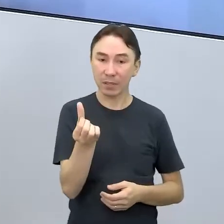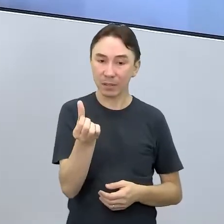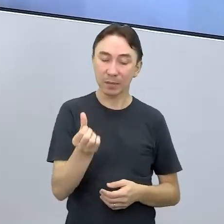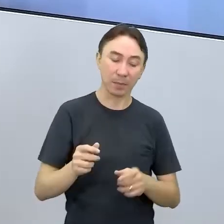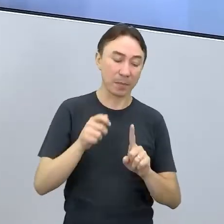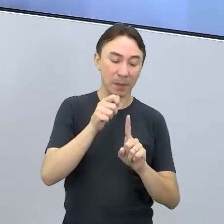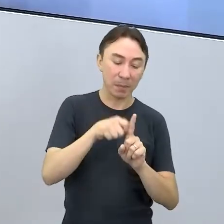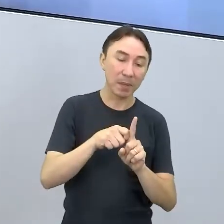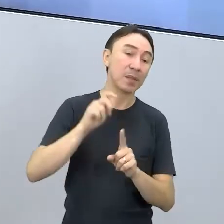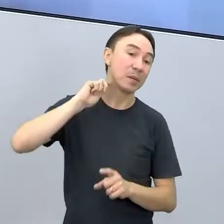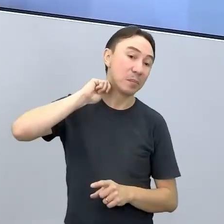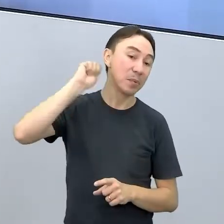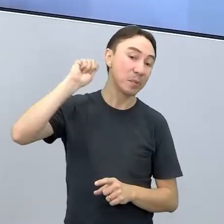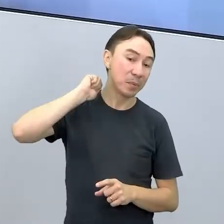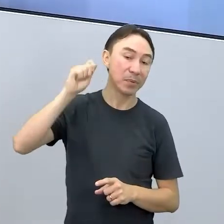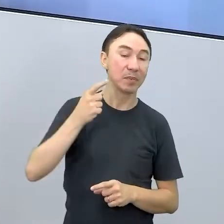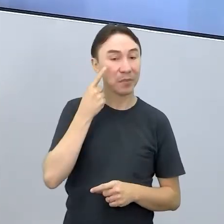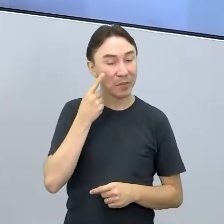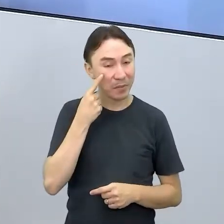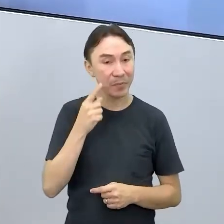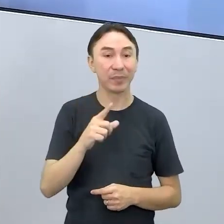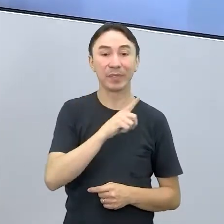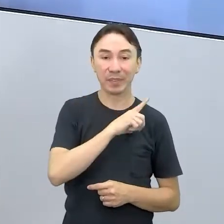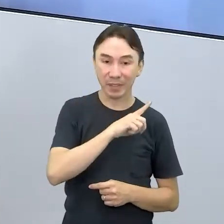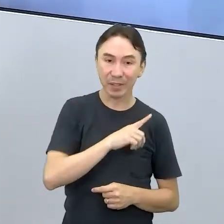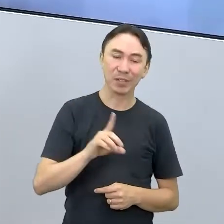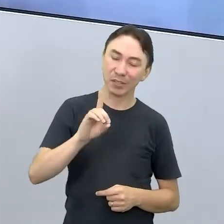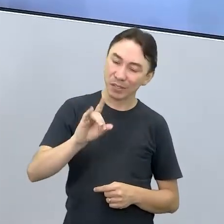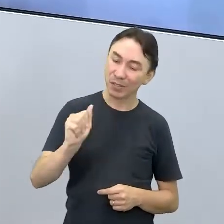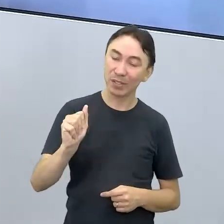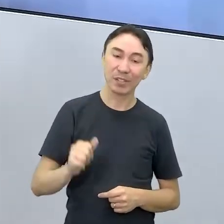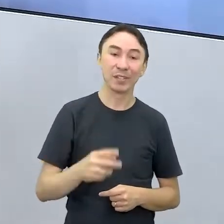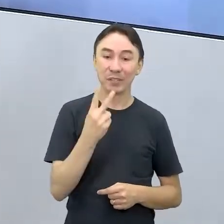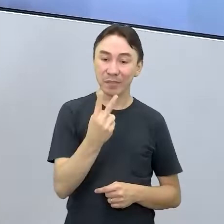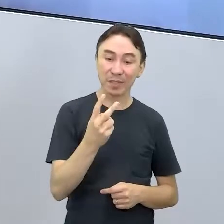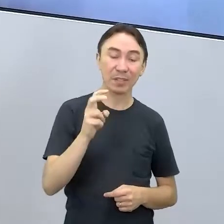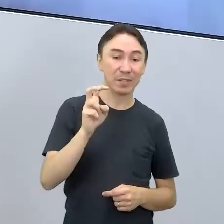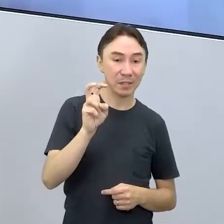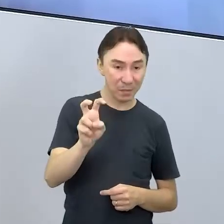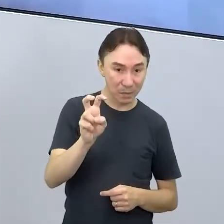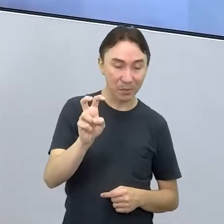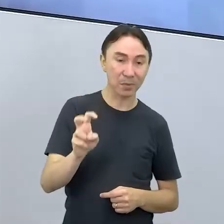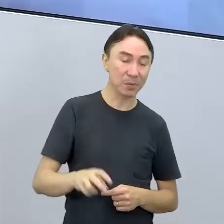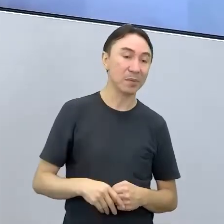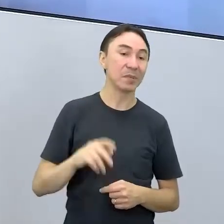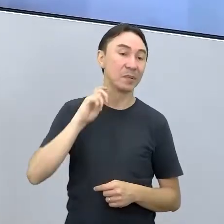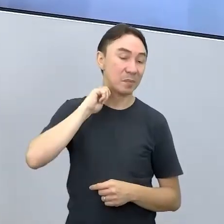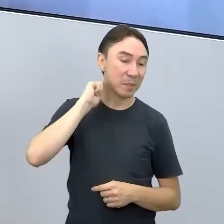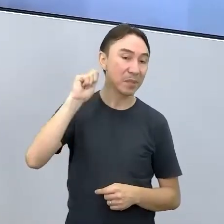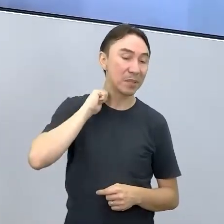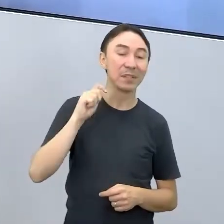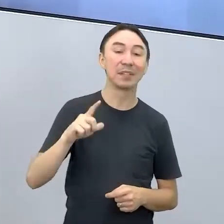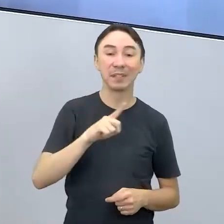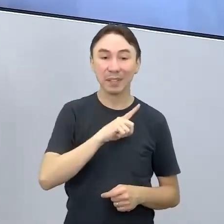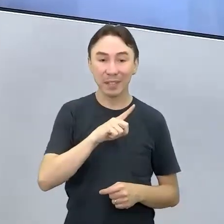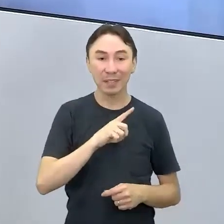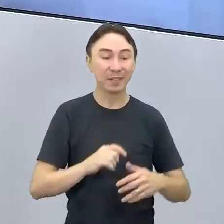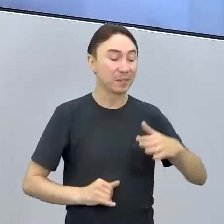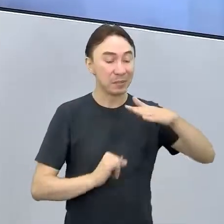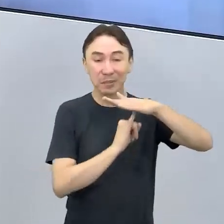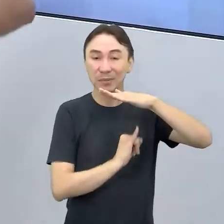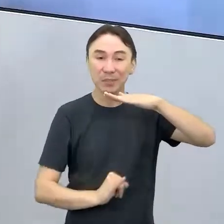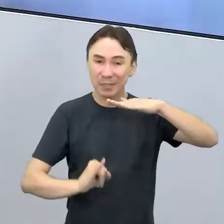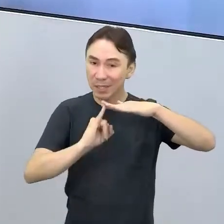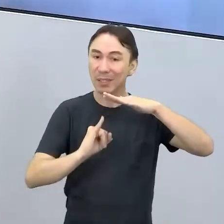legal essa aula. Nós vamos ser também no dia 25 do 4, uma aula muito bacana sobre uma instituição. A gente vai falar sobre serviço social.